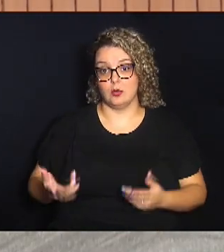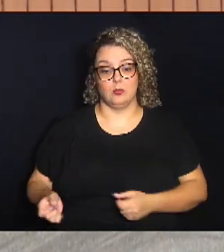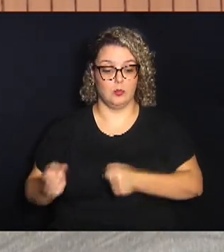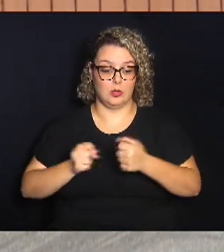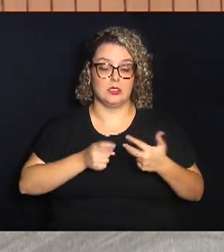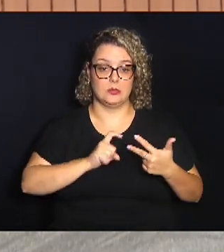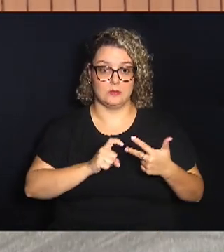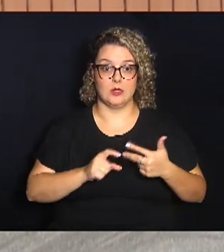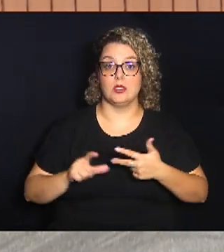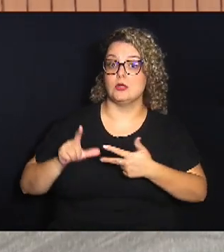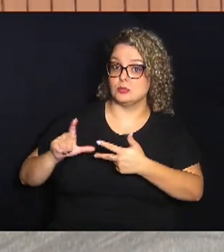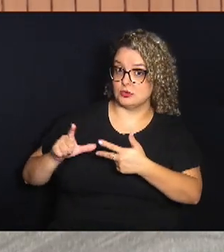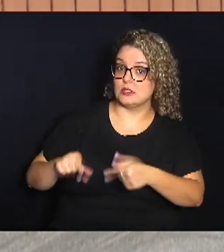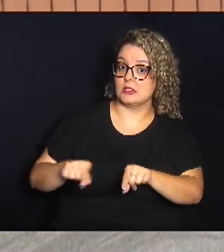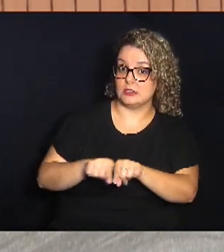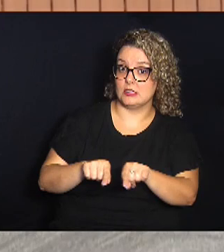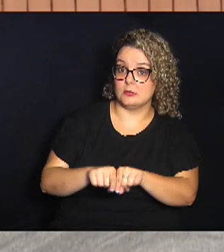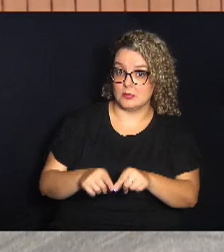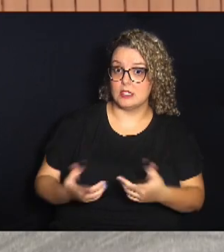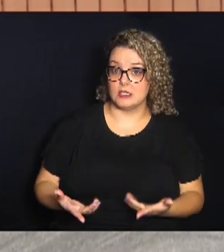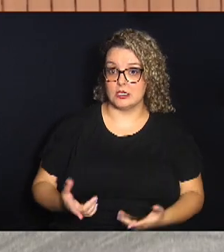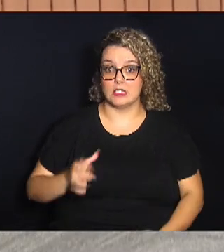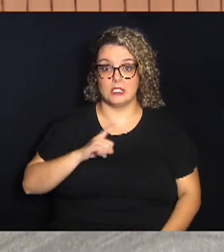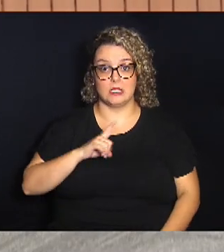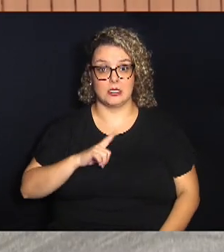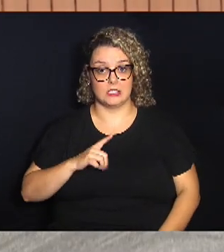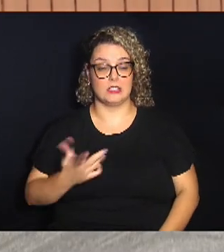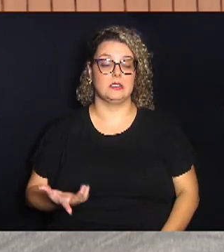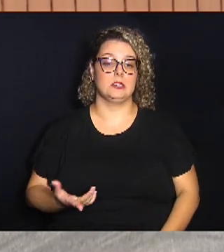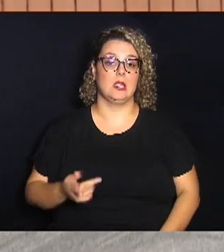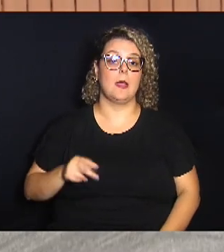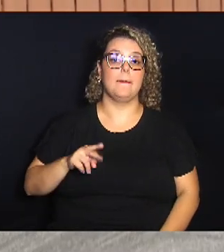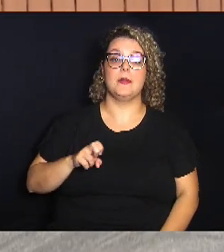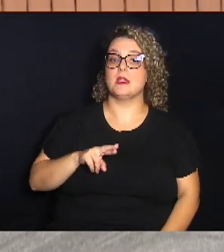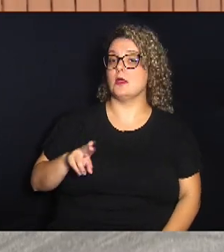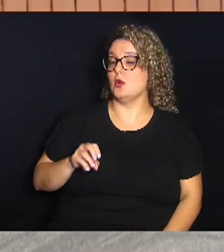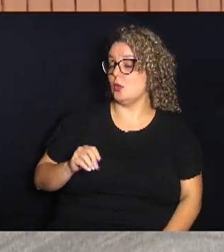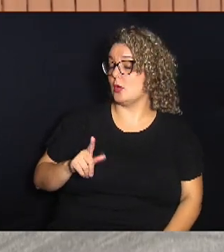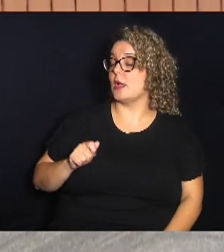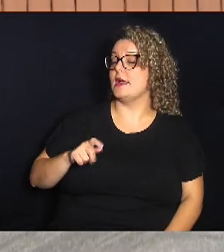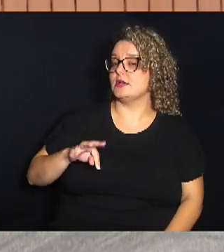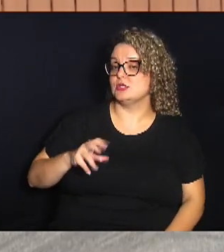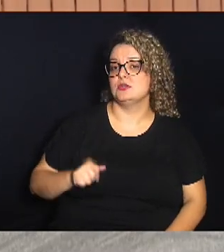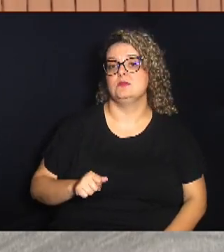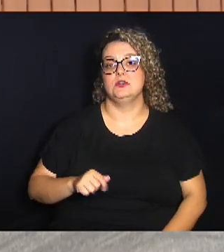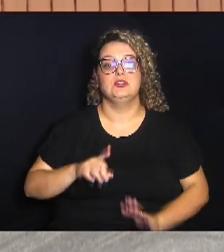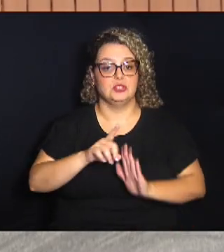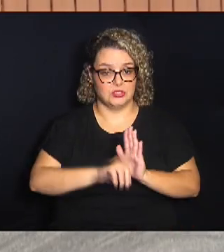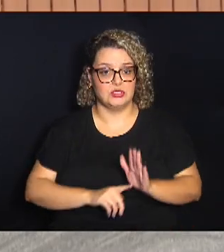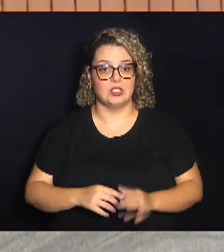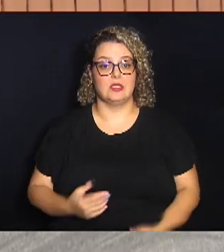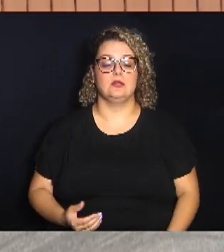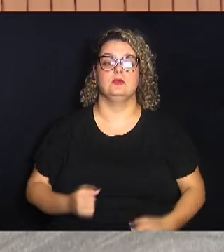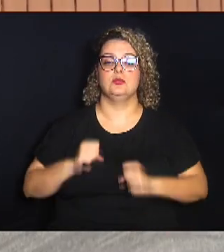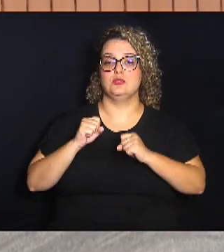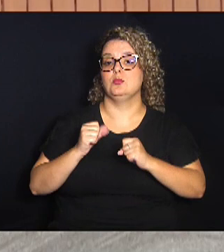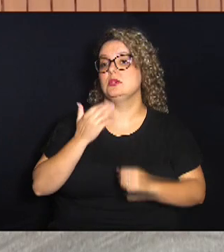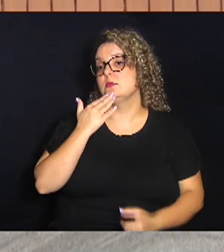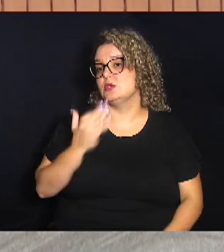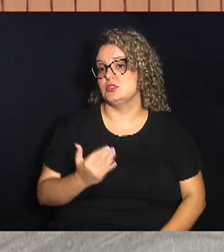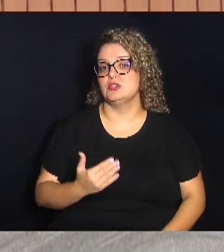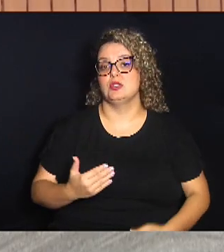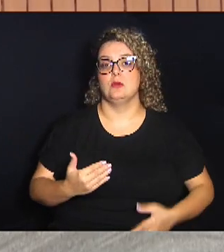e os legisladores também, onde tem a prerrogativa de fazer as indicações para que sejam construídas essas praças em vários bairros, trazer